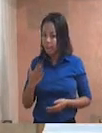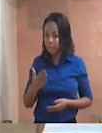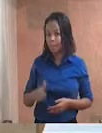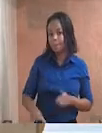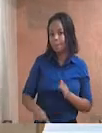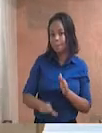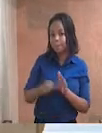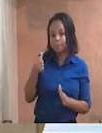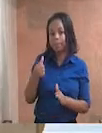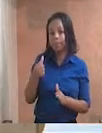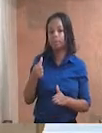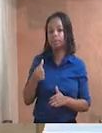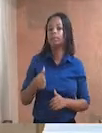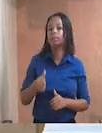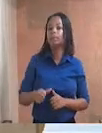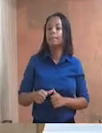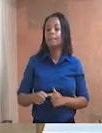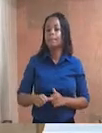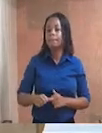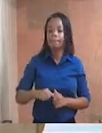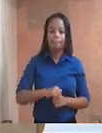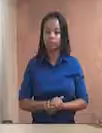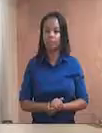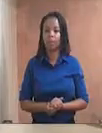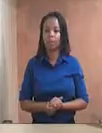que faça a leitura de um versículo bíblico.